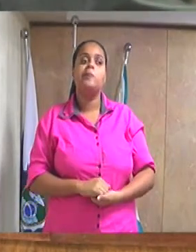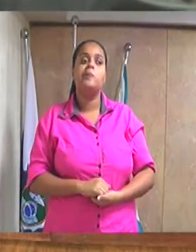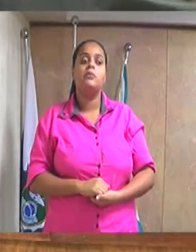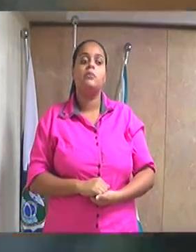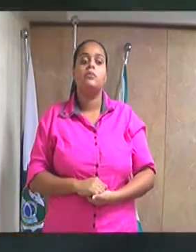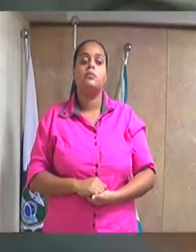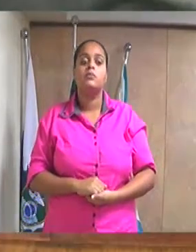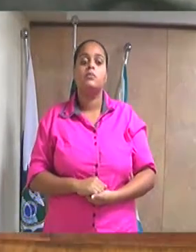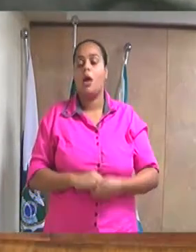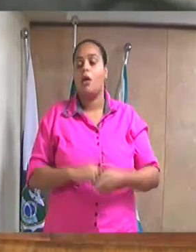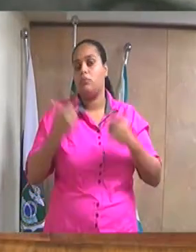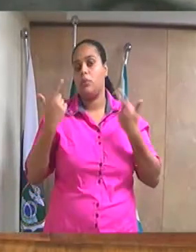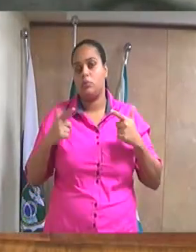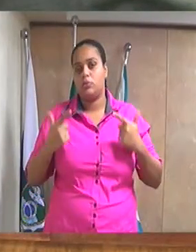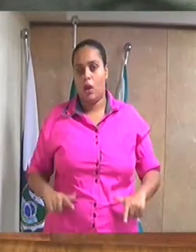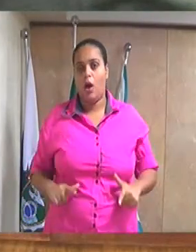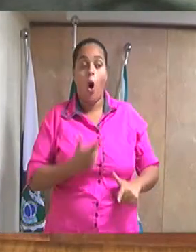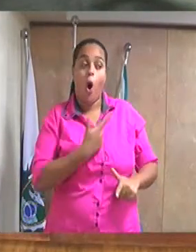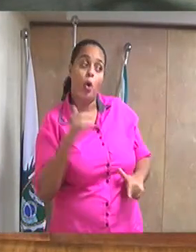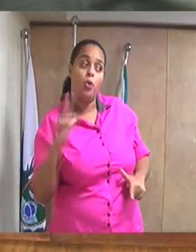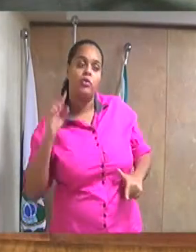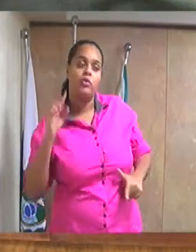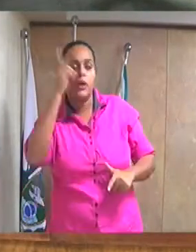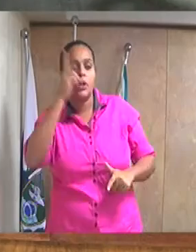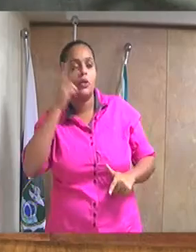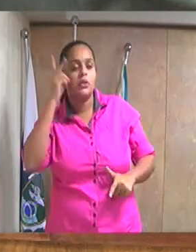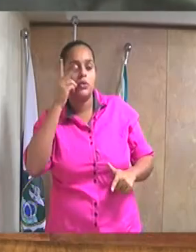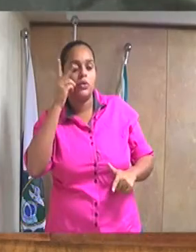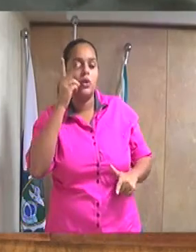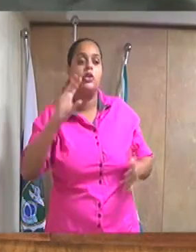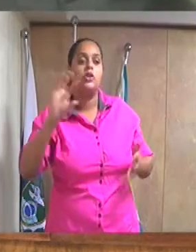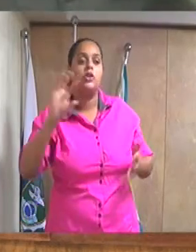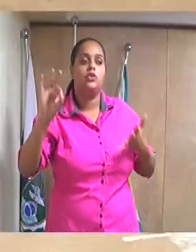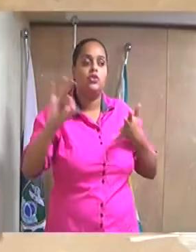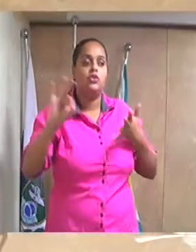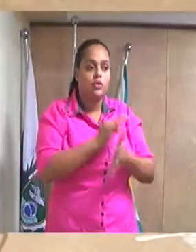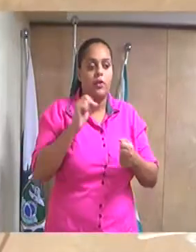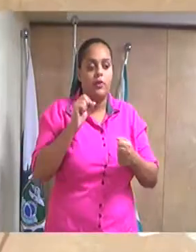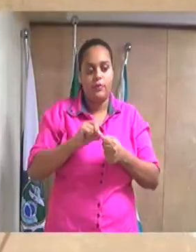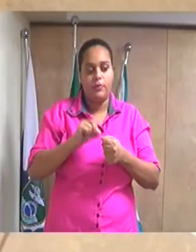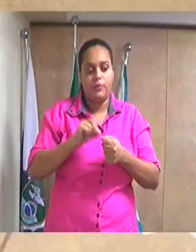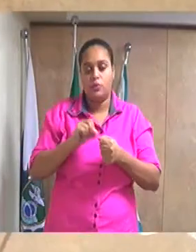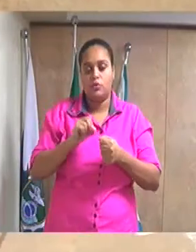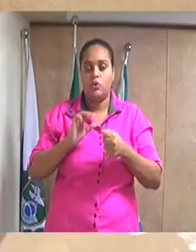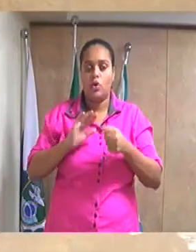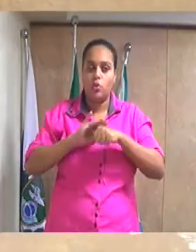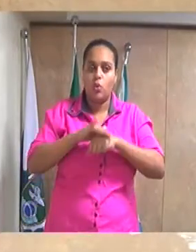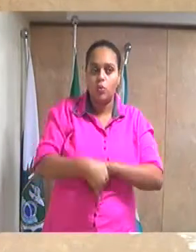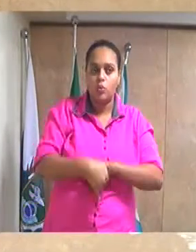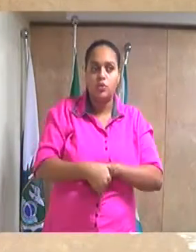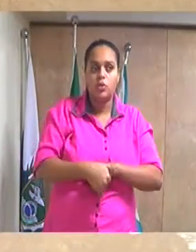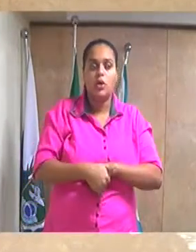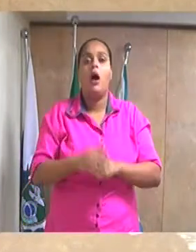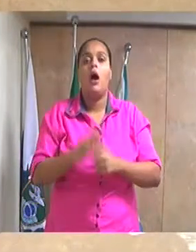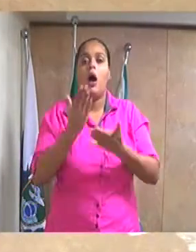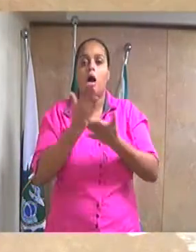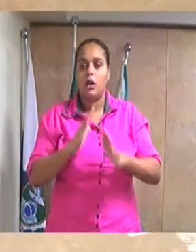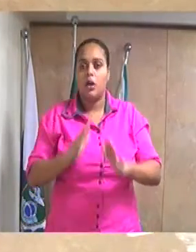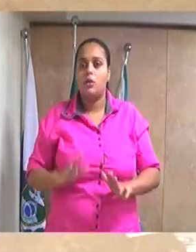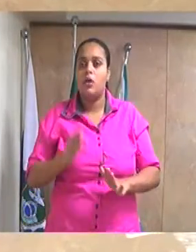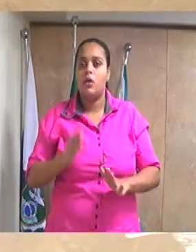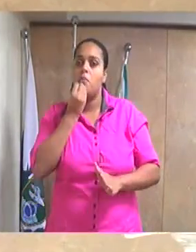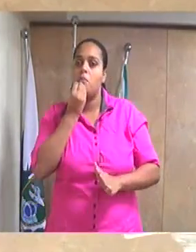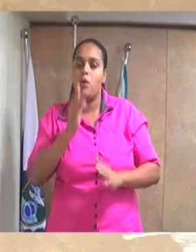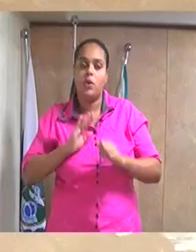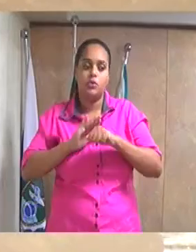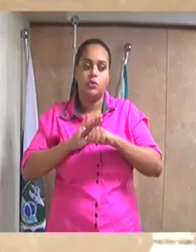não havendo nenhum outro vereador inscrito, não havendo nada para ser tratado nessa noite, dou por encerrada essa sessão, desejando a todos uma boa